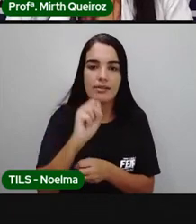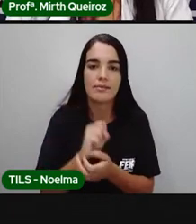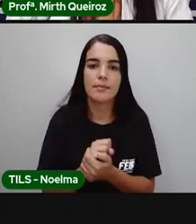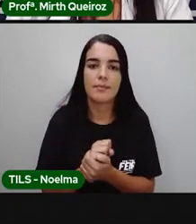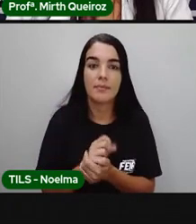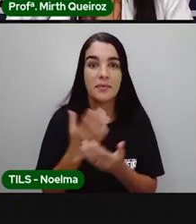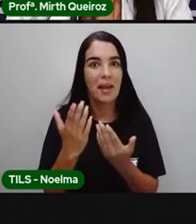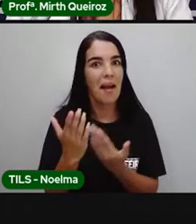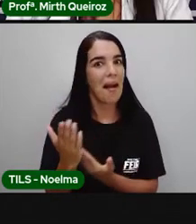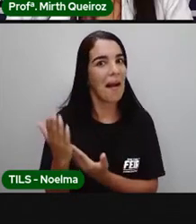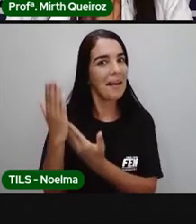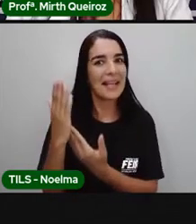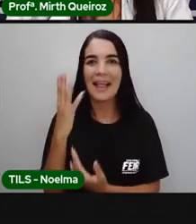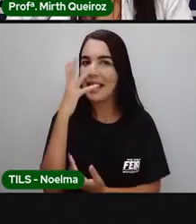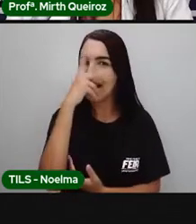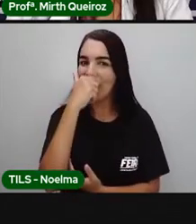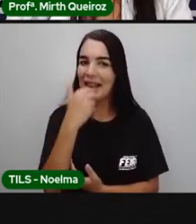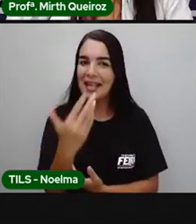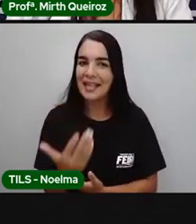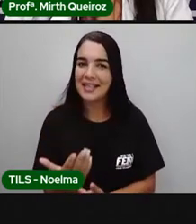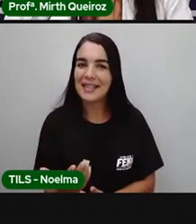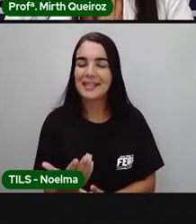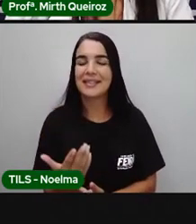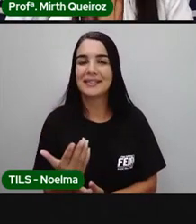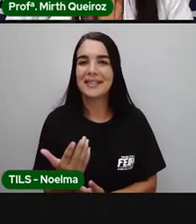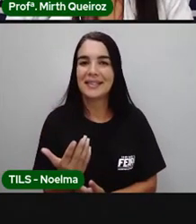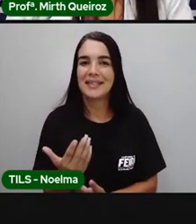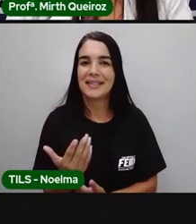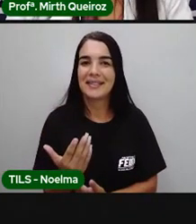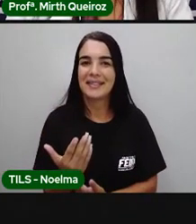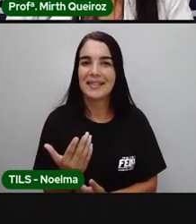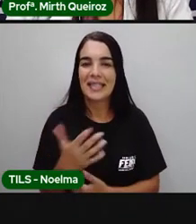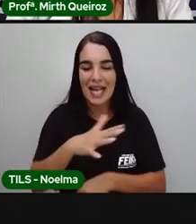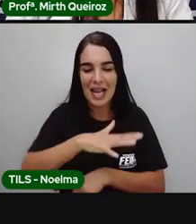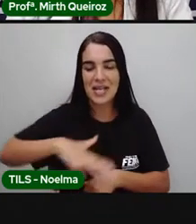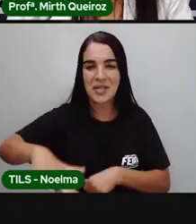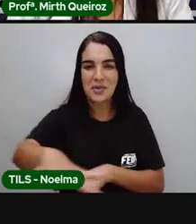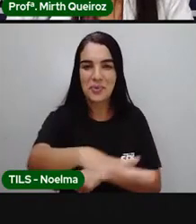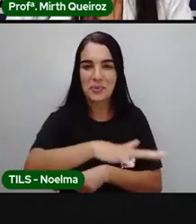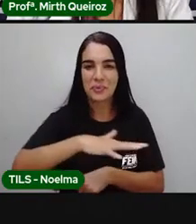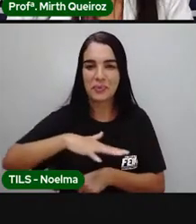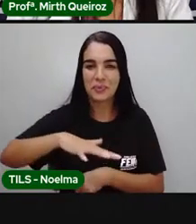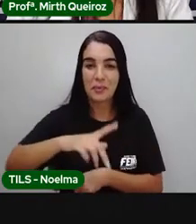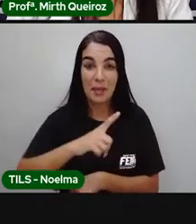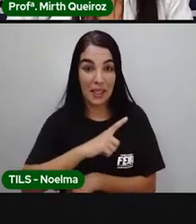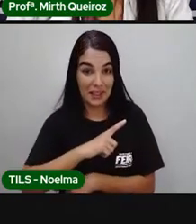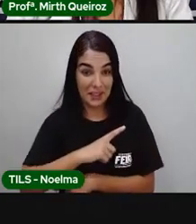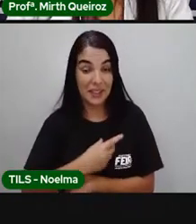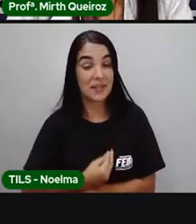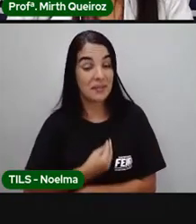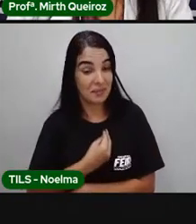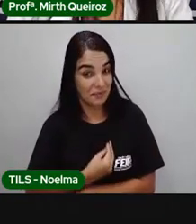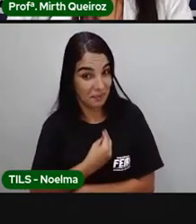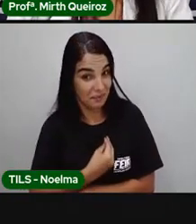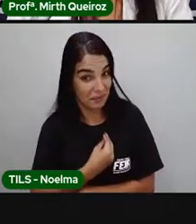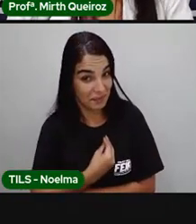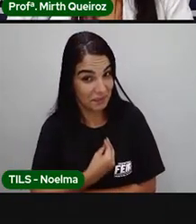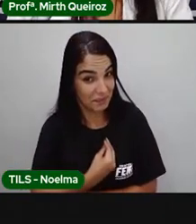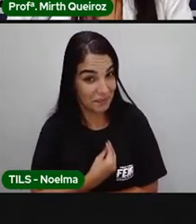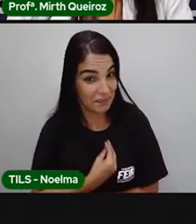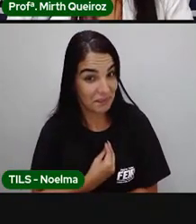Olha aí, um ecossistema. No ecossistema, nós temos, então, o quê? Seres bióticos.